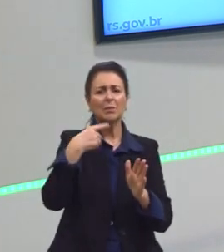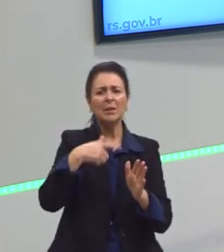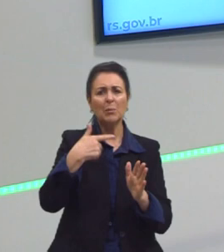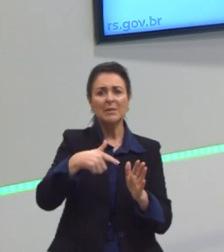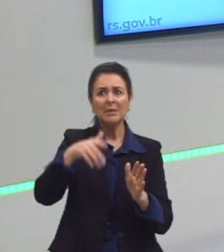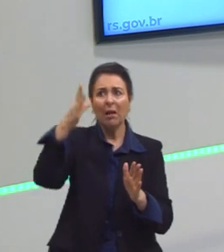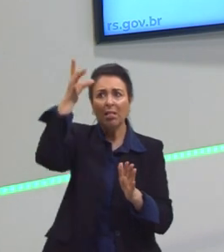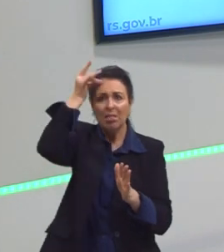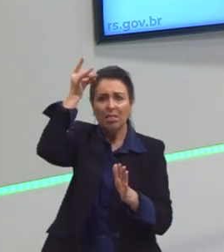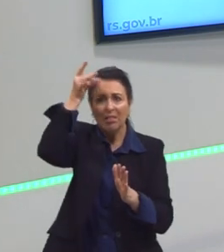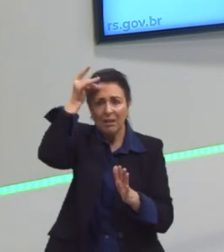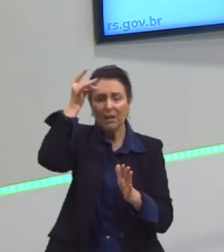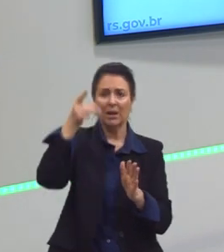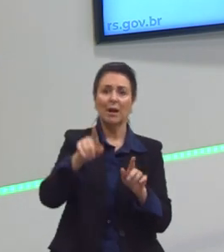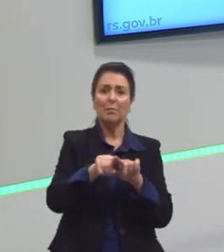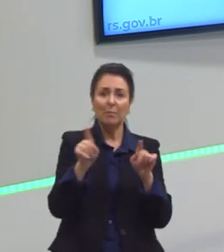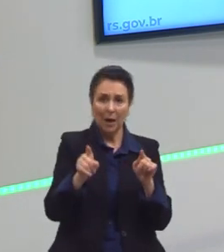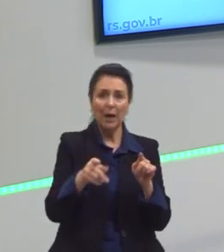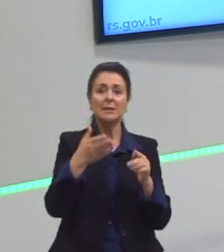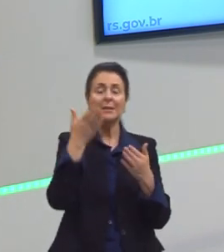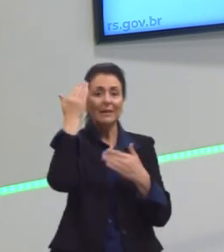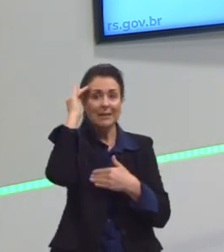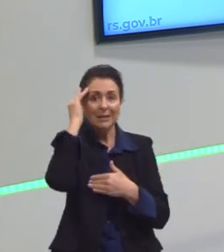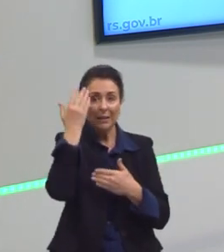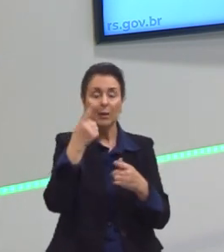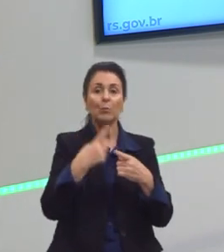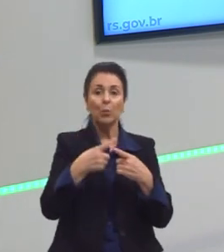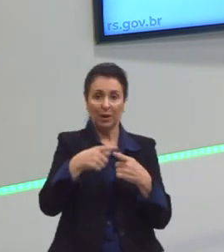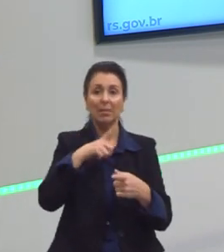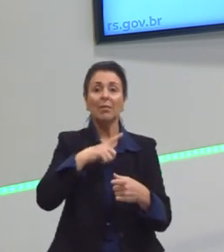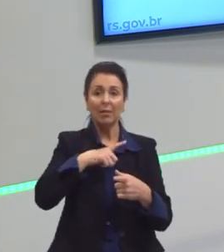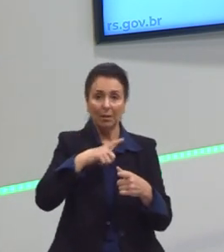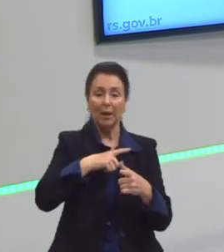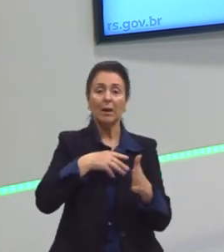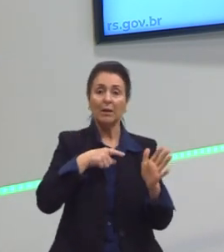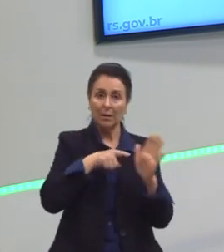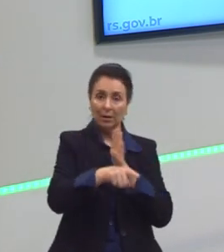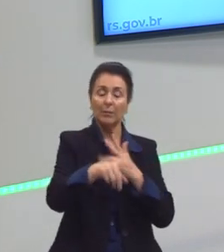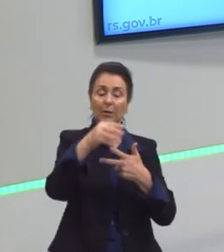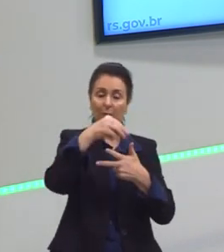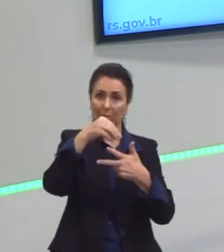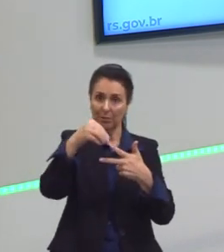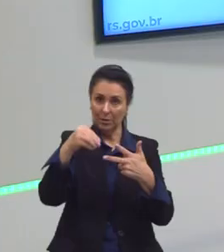é formada, porque ela cai também em questões do Enem, que nós vamos ver na próxima aula.